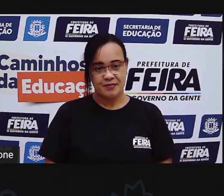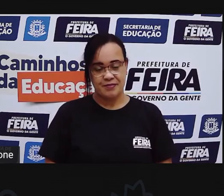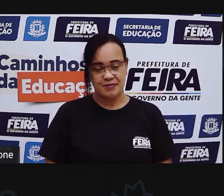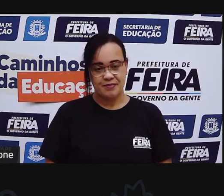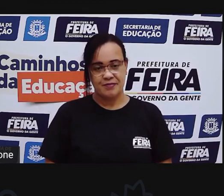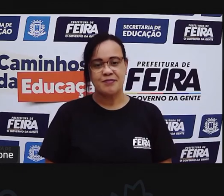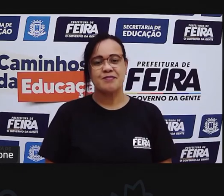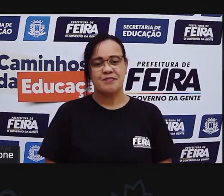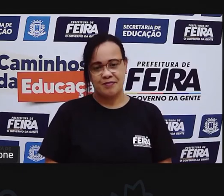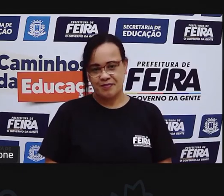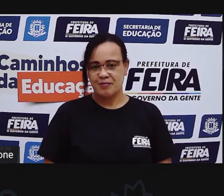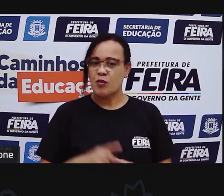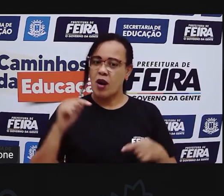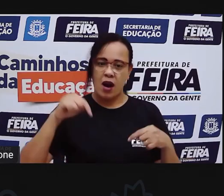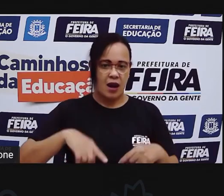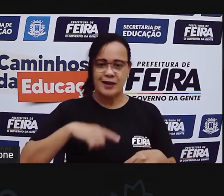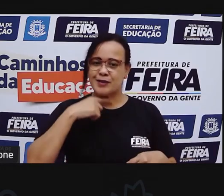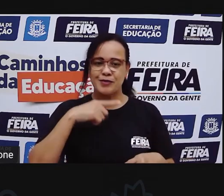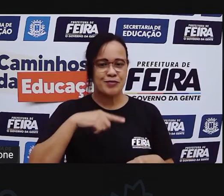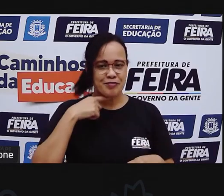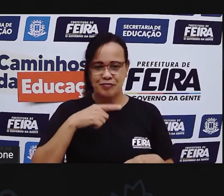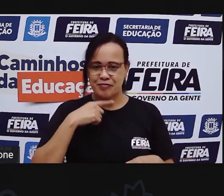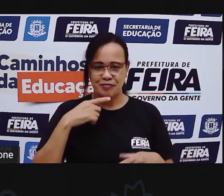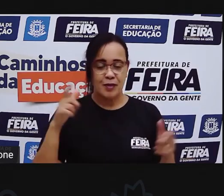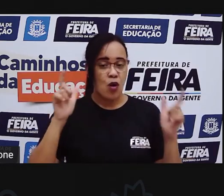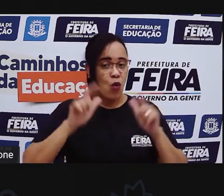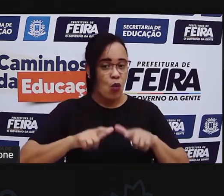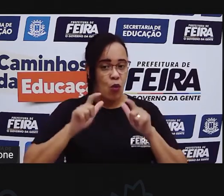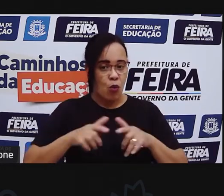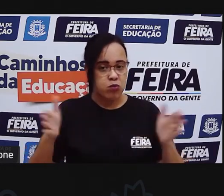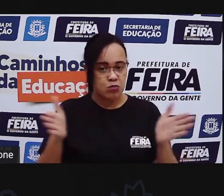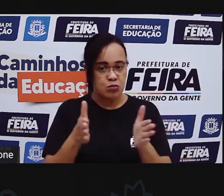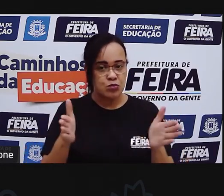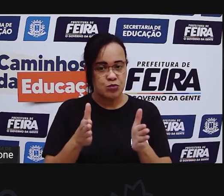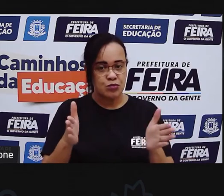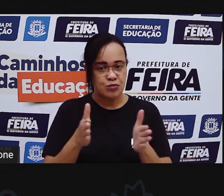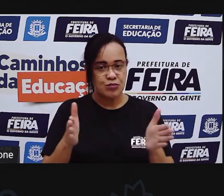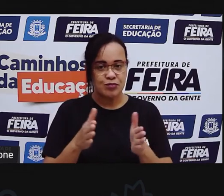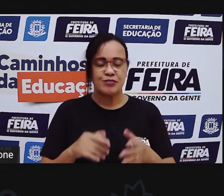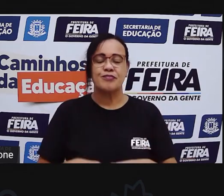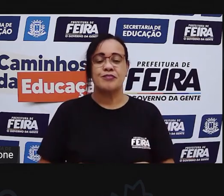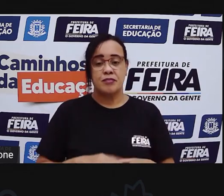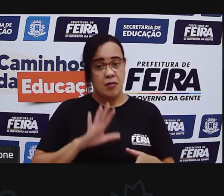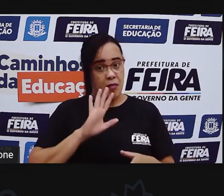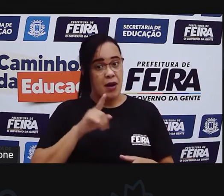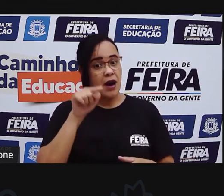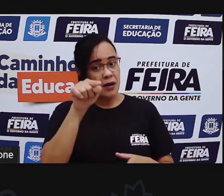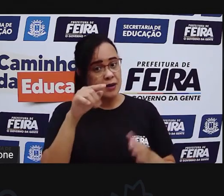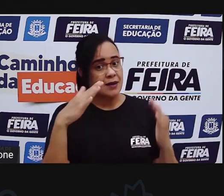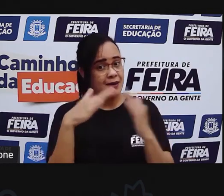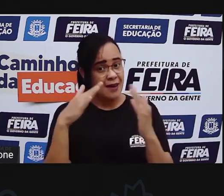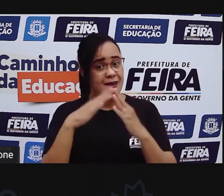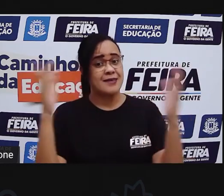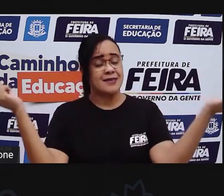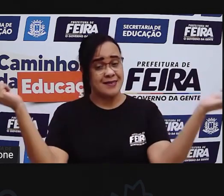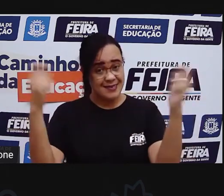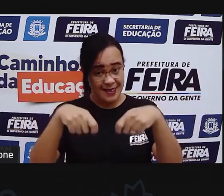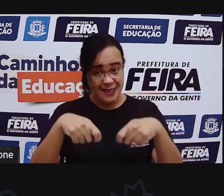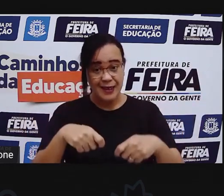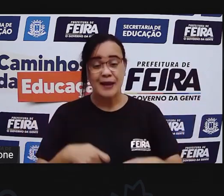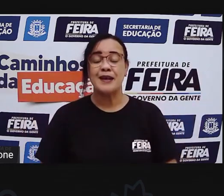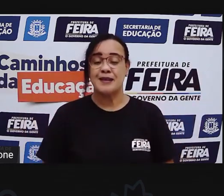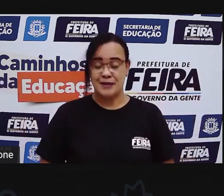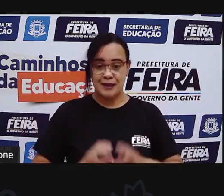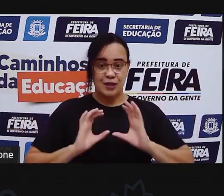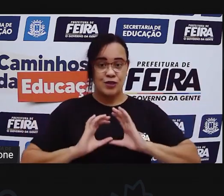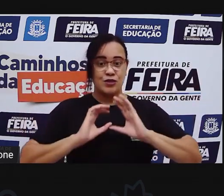aqui porque está com espaço pequeno. Mas você consegue aí, joga a bola para cima. Quando ela estiver caindo, você já deu seu